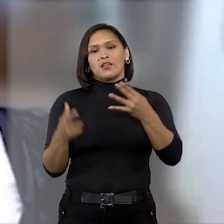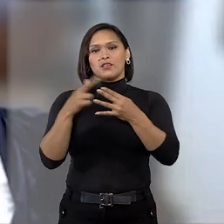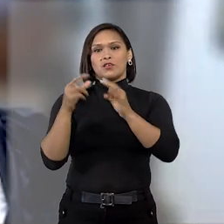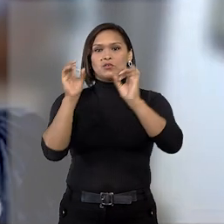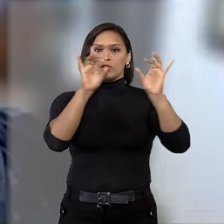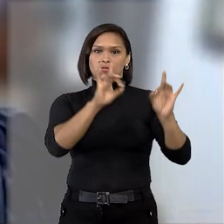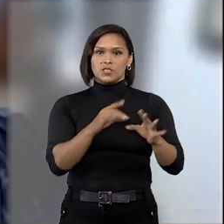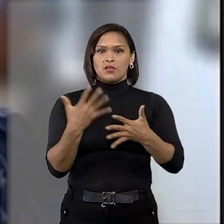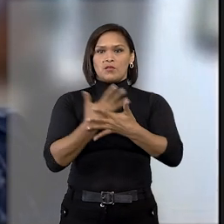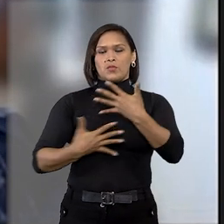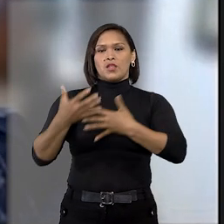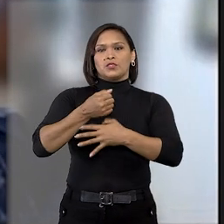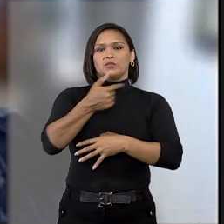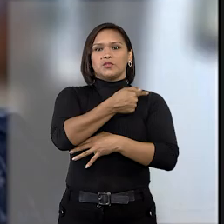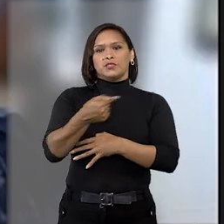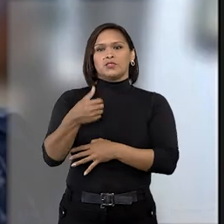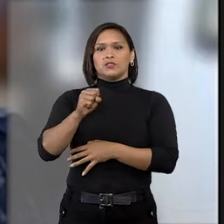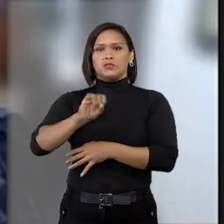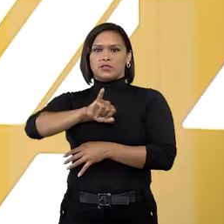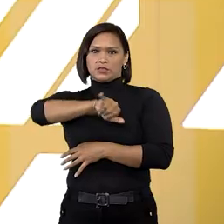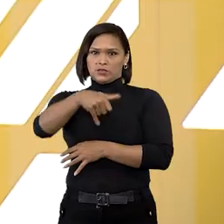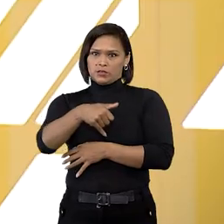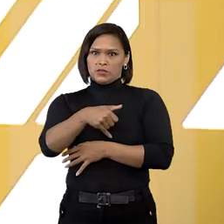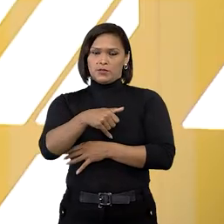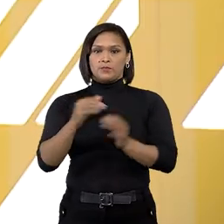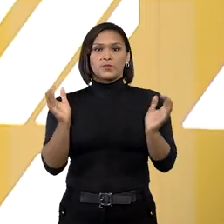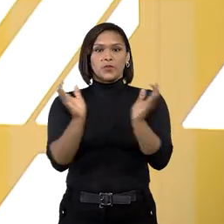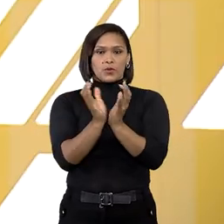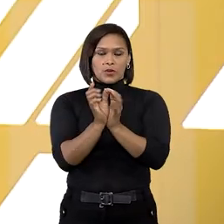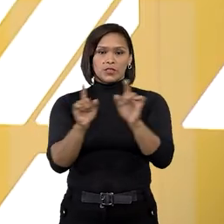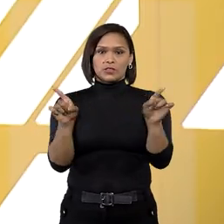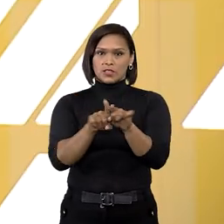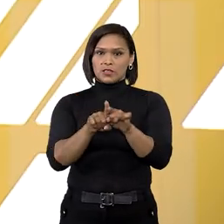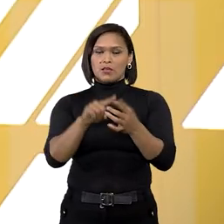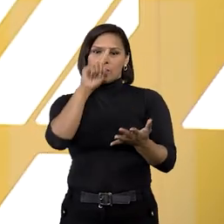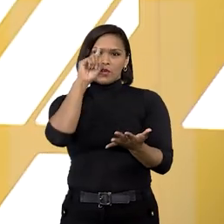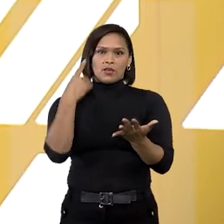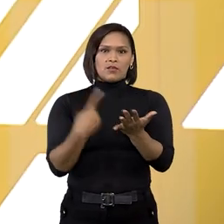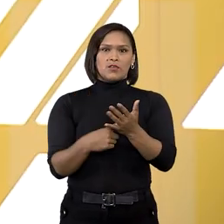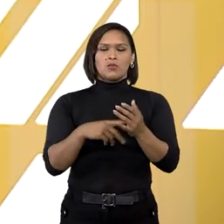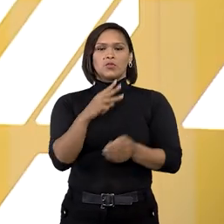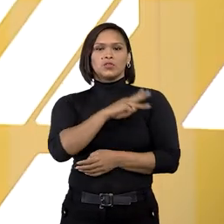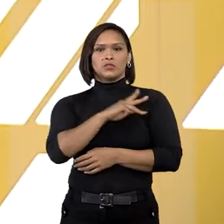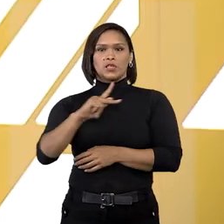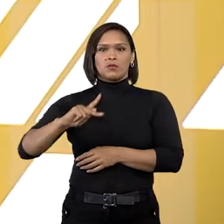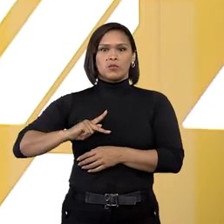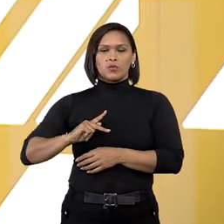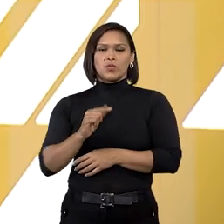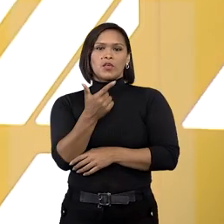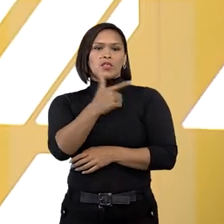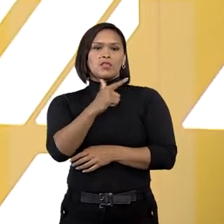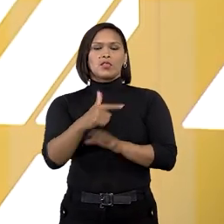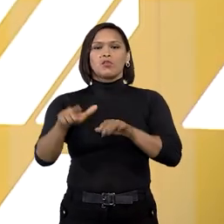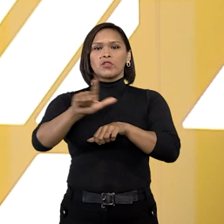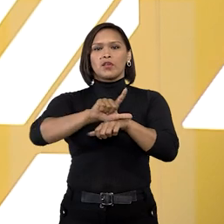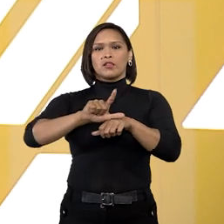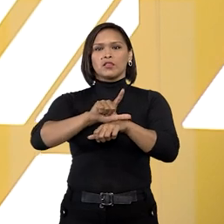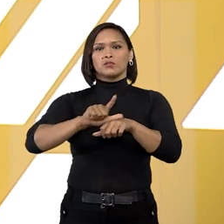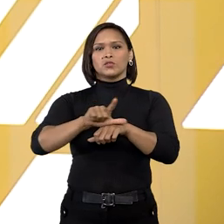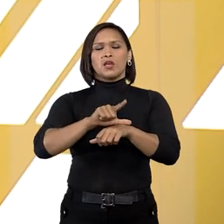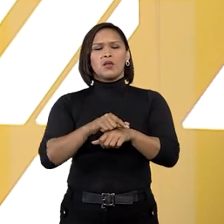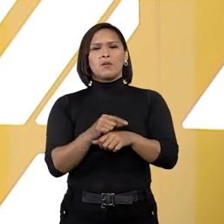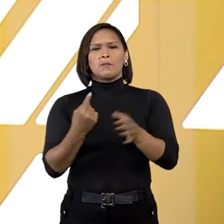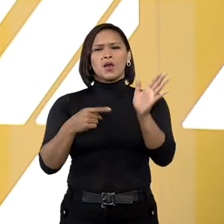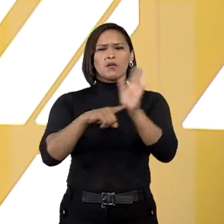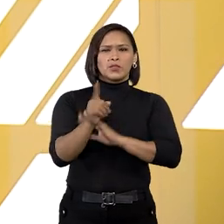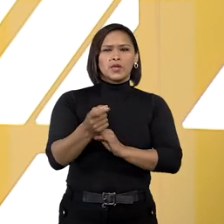especial pela súmula 7 do STJ. O colegiado também definiu que o Ministério Público não tem legitimidade para